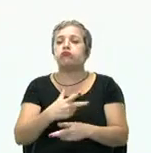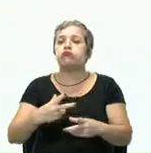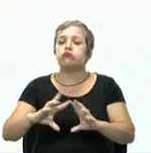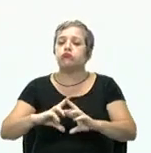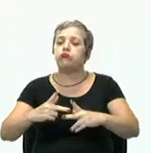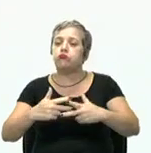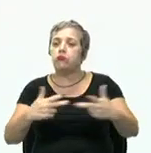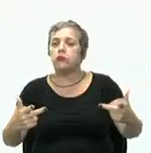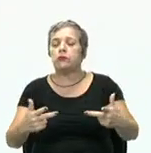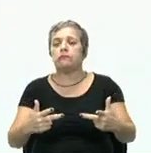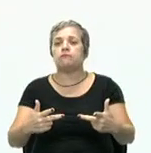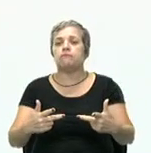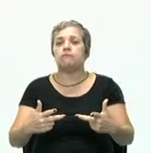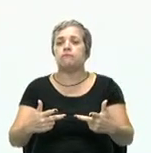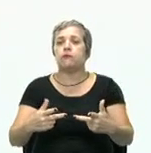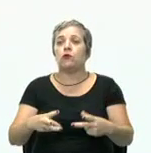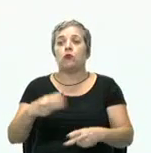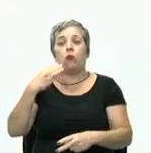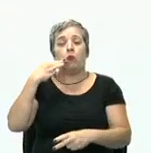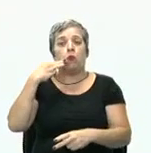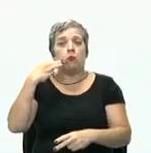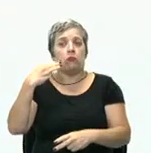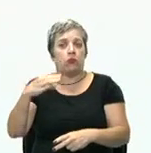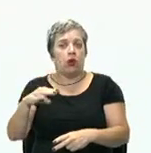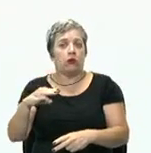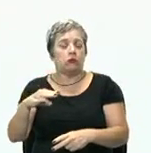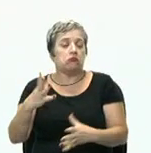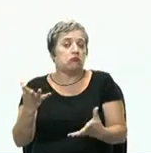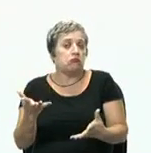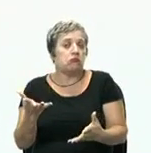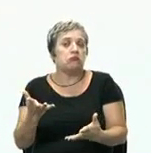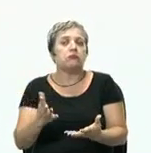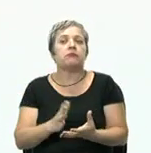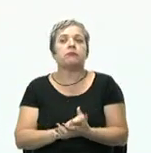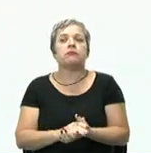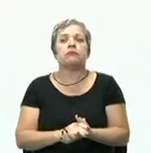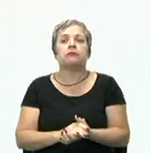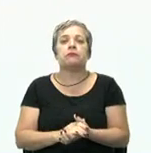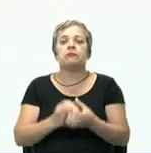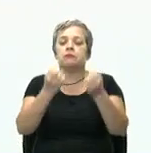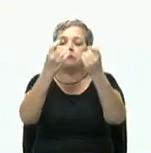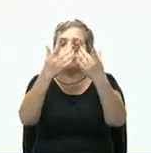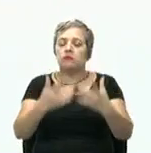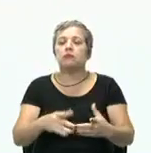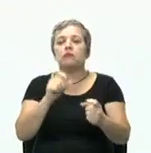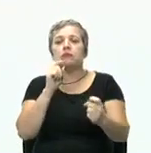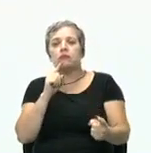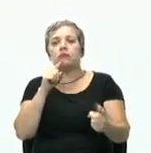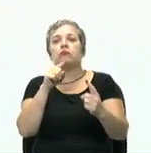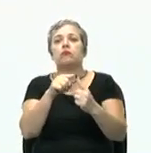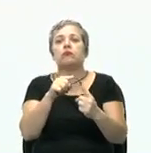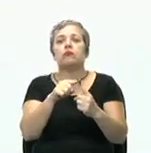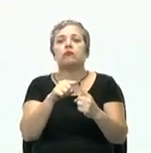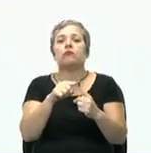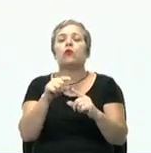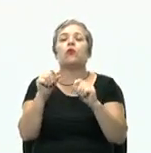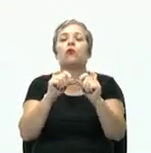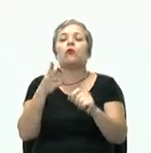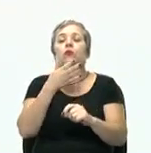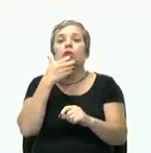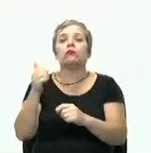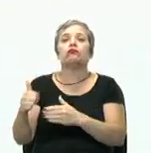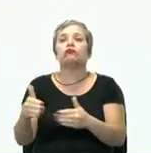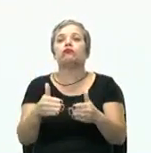fazer uma campanha publicitária? Definição dos objetivos. Qual é o melhor